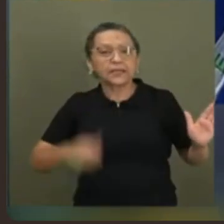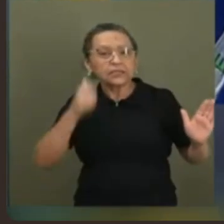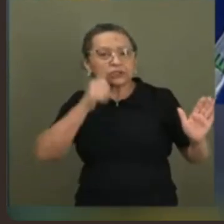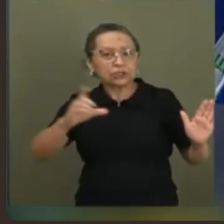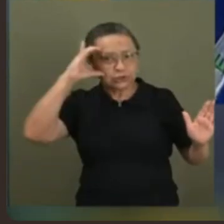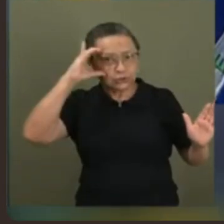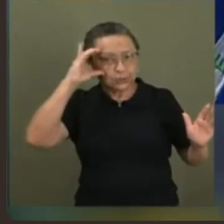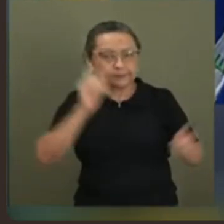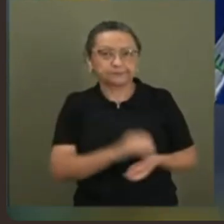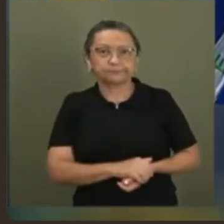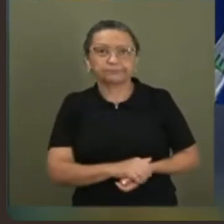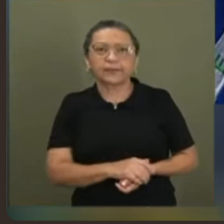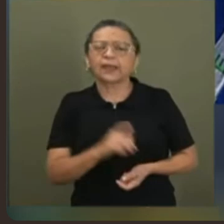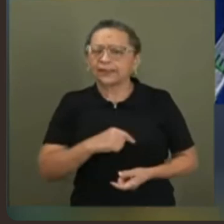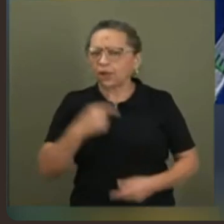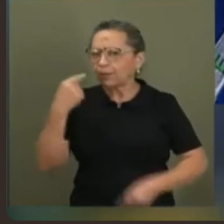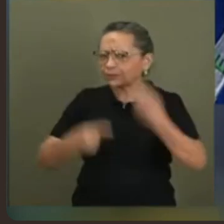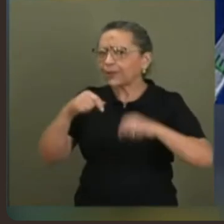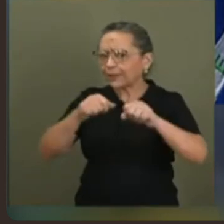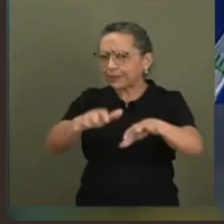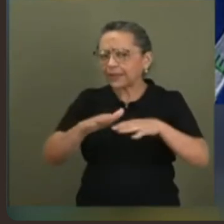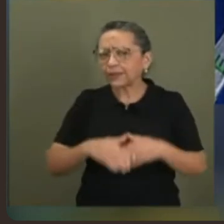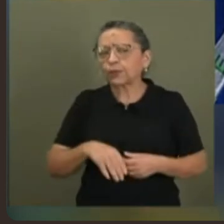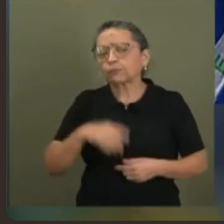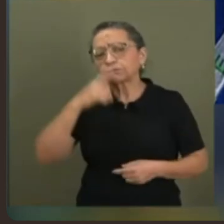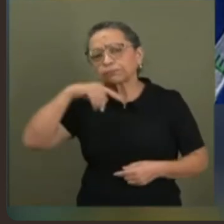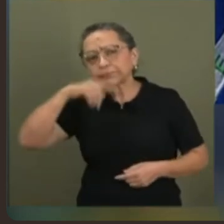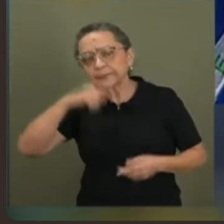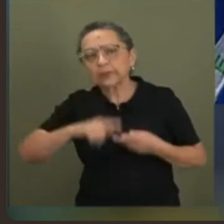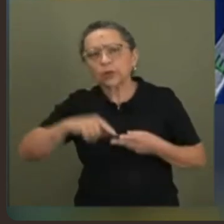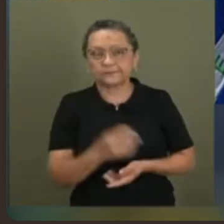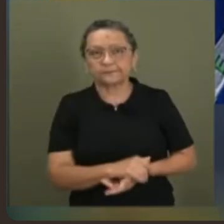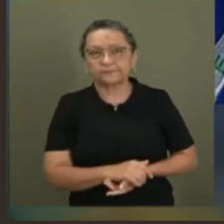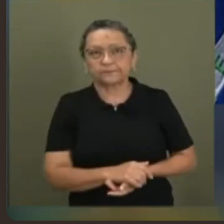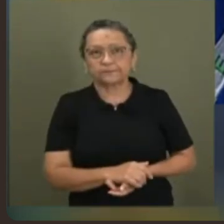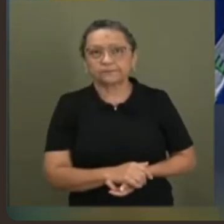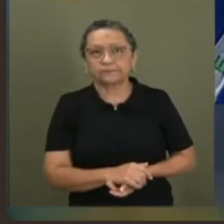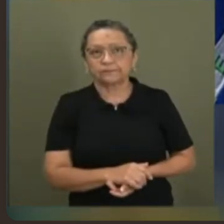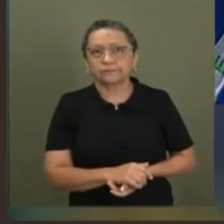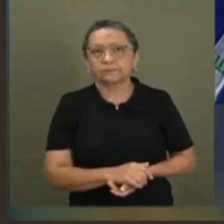como é que era o STF. Uma discussão aqui em plenária aqui, do Gilmar Mendes com o Barroso, olha que beleza.